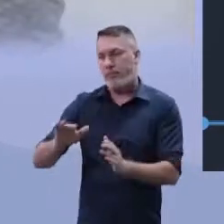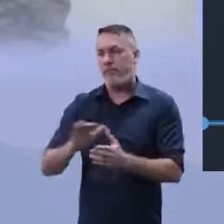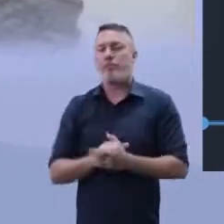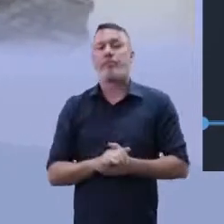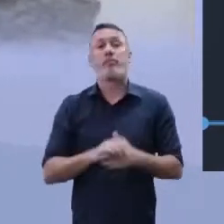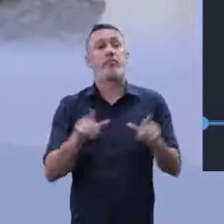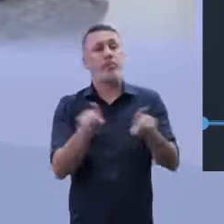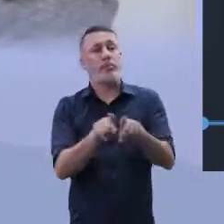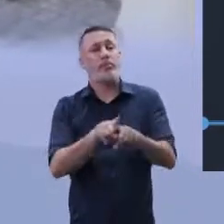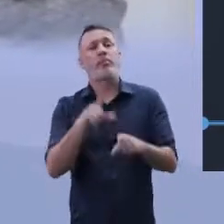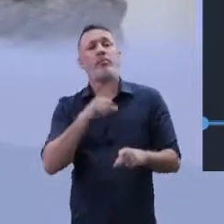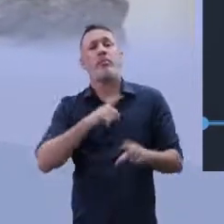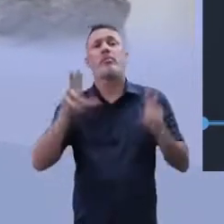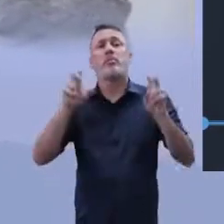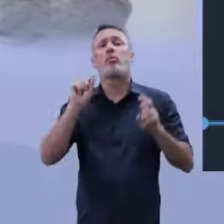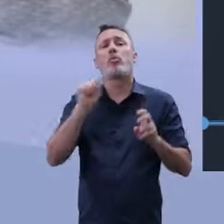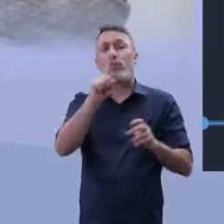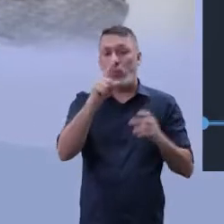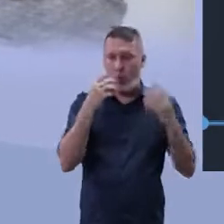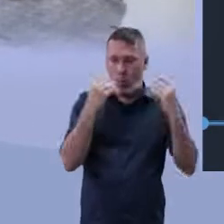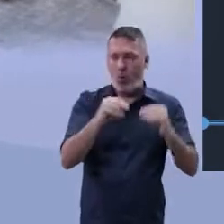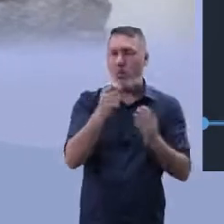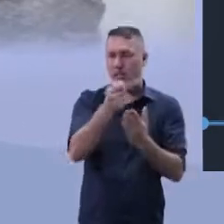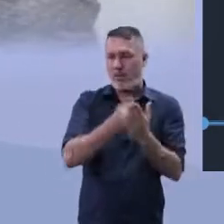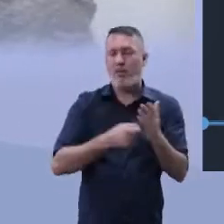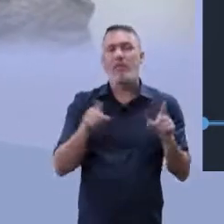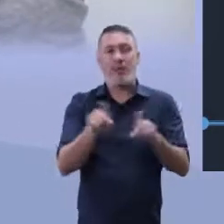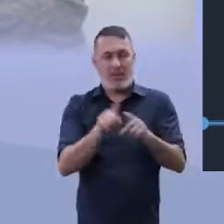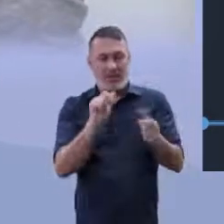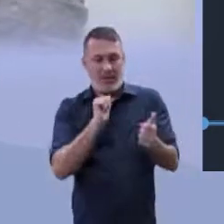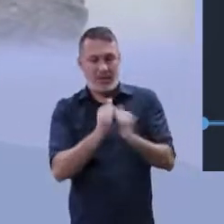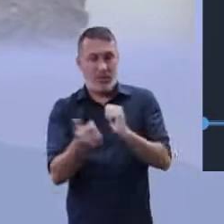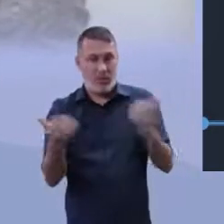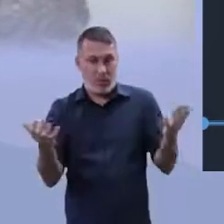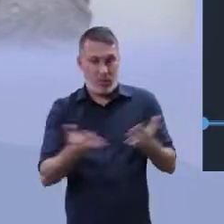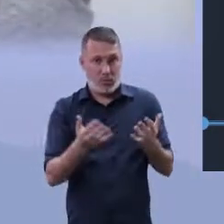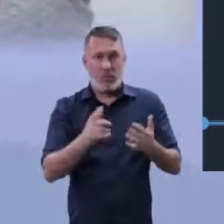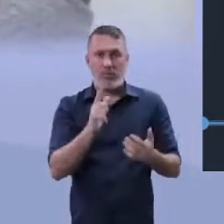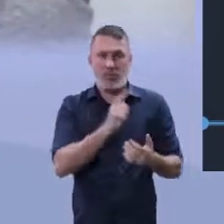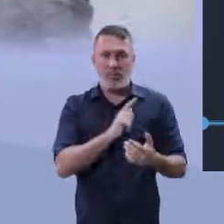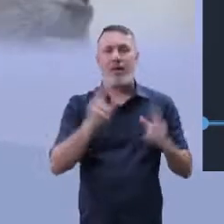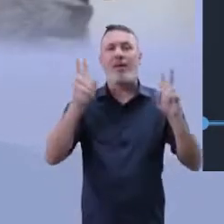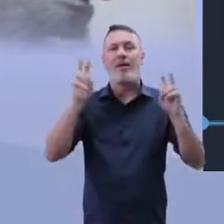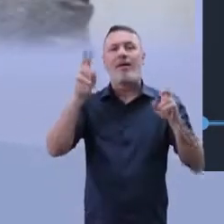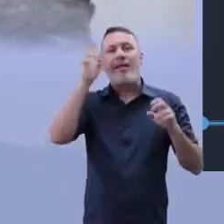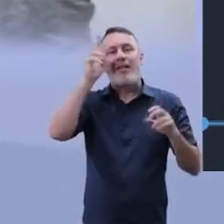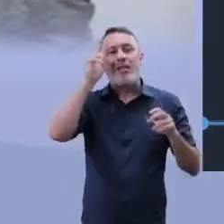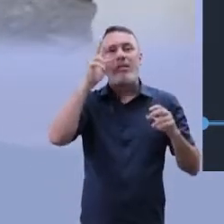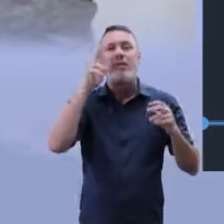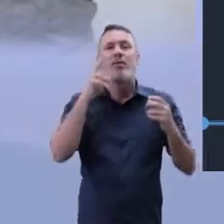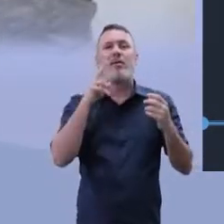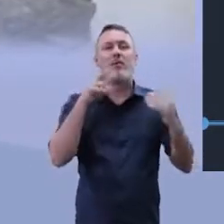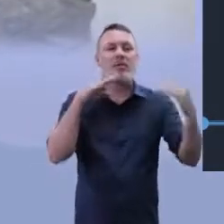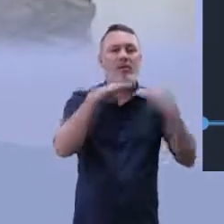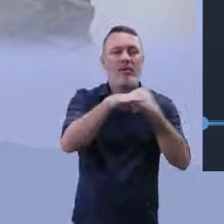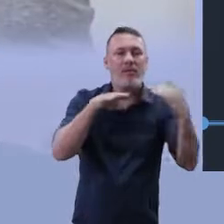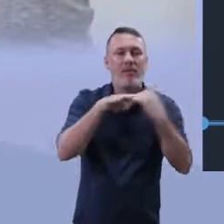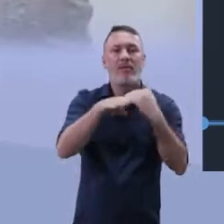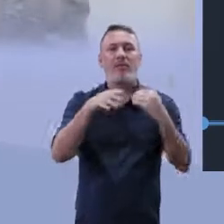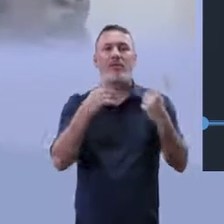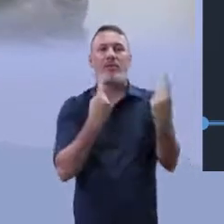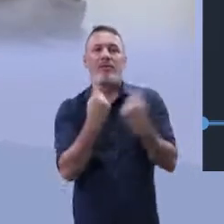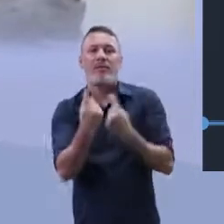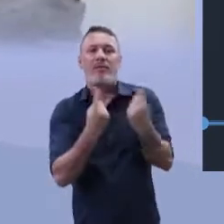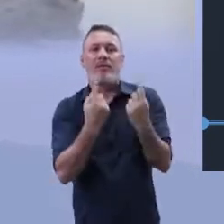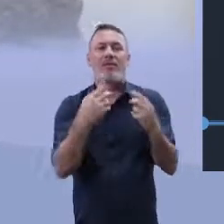O esporte, hoje, você tem que colocar, que é uma dificuldade. Lembra que nós falamos sobre mobilidade urbana? O esporte